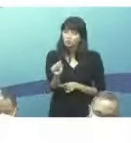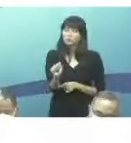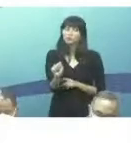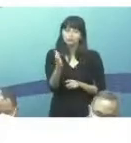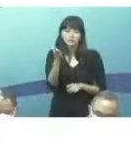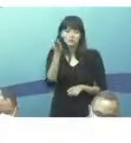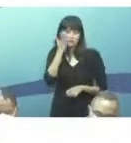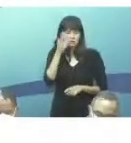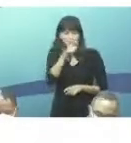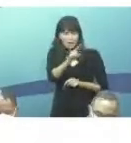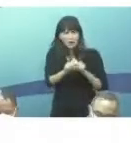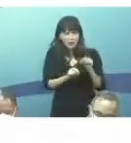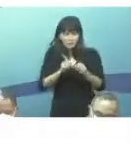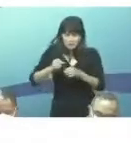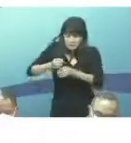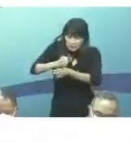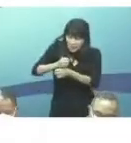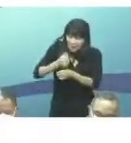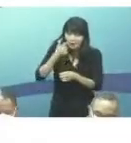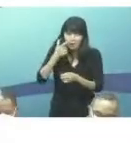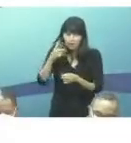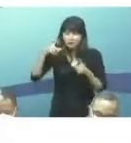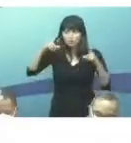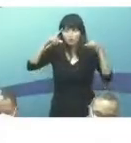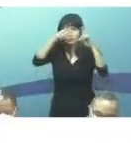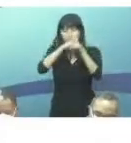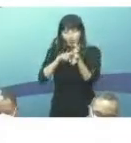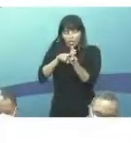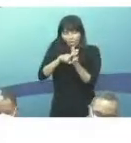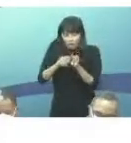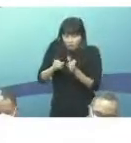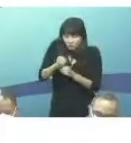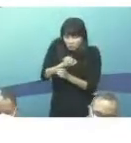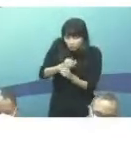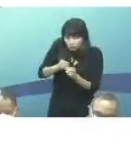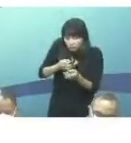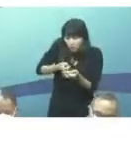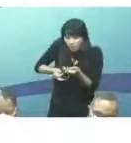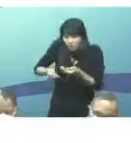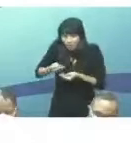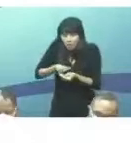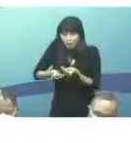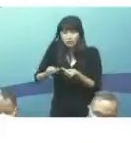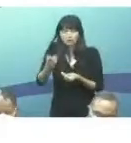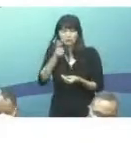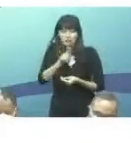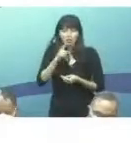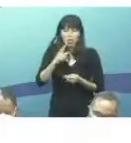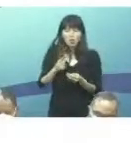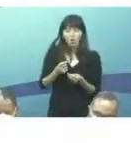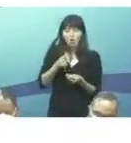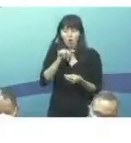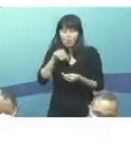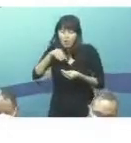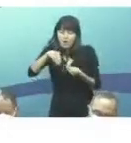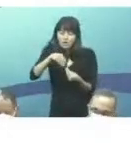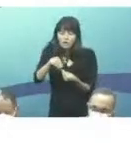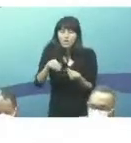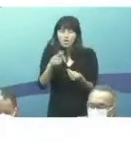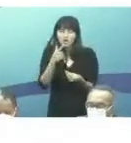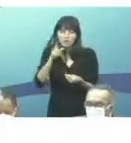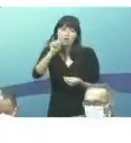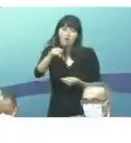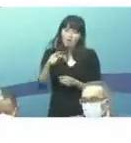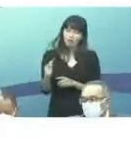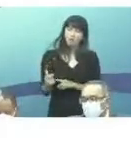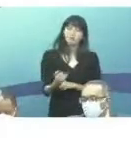a dificuldade que era cultivar o micobactérium. A cultura e testes de sensibilidade em meio líquido automatizado, isso é muito